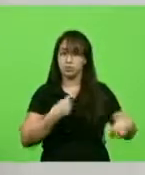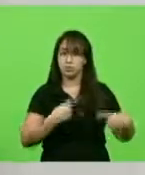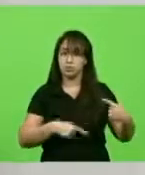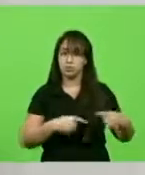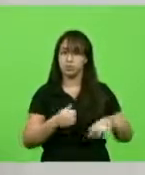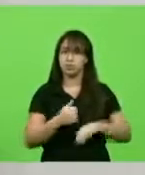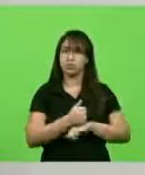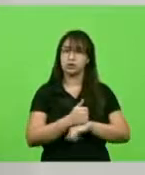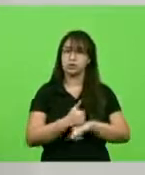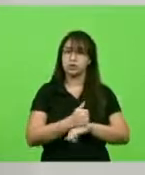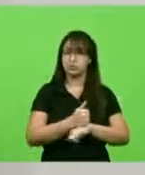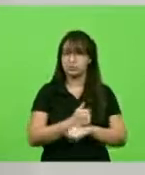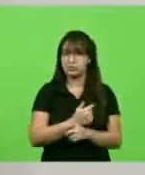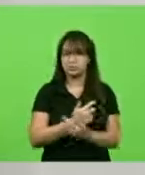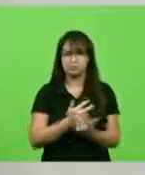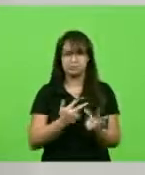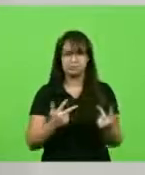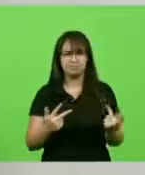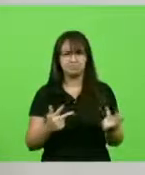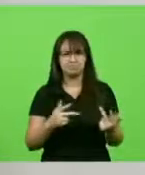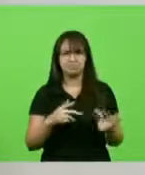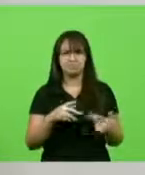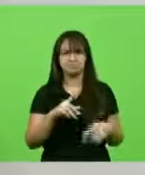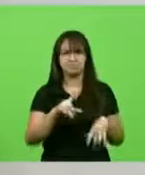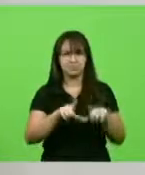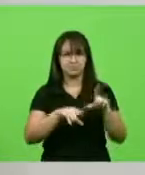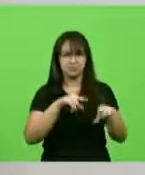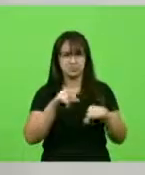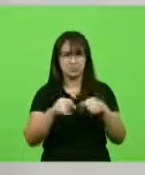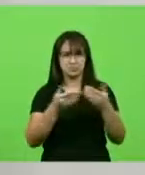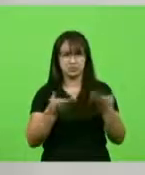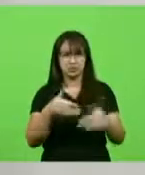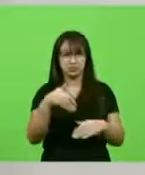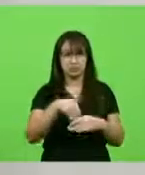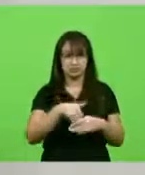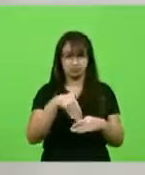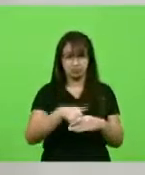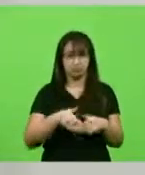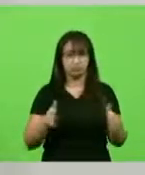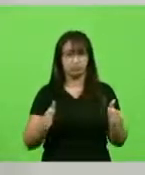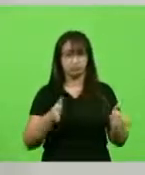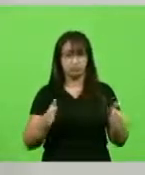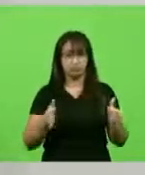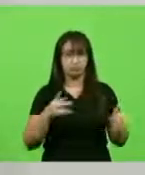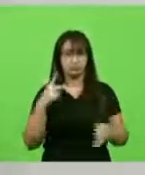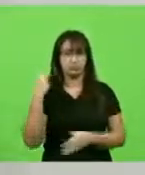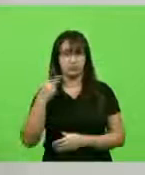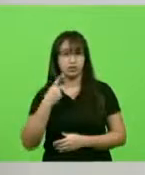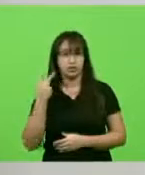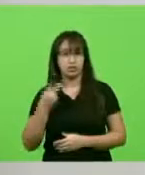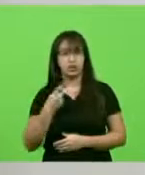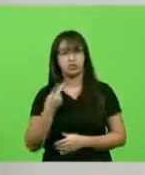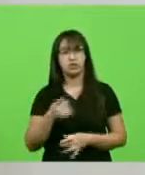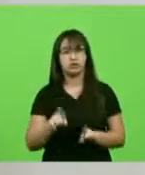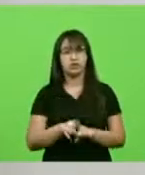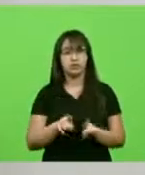de vários mandatos de vereador e atual presidente da Câmara,